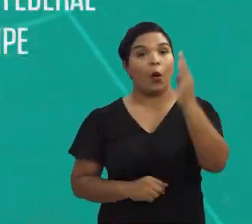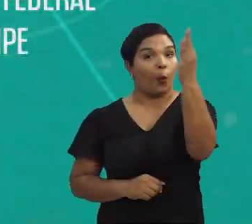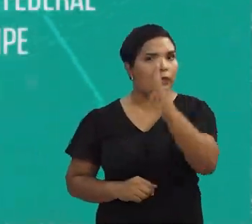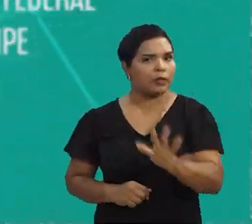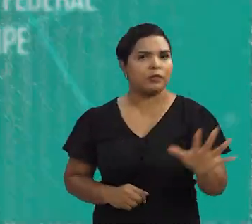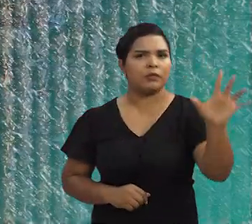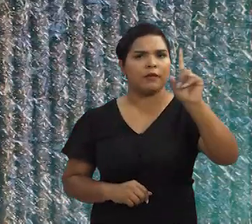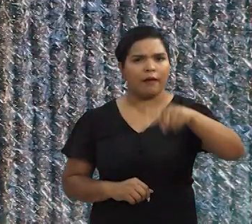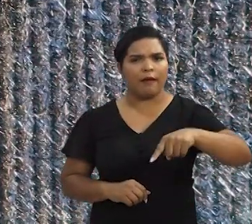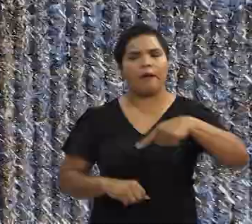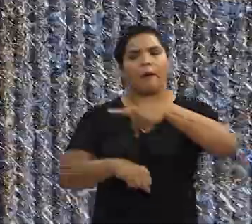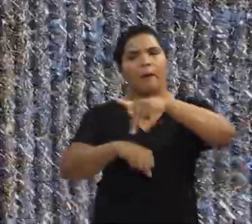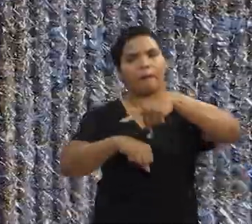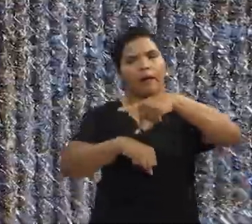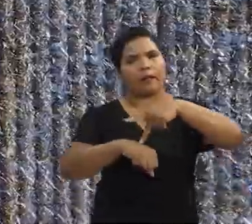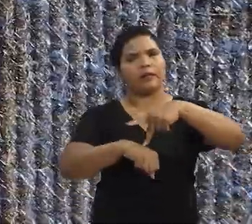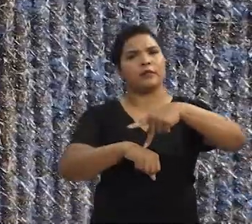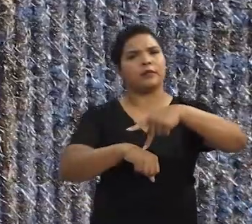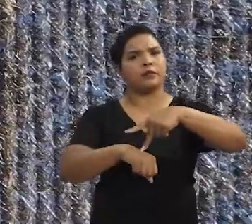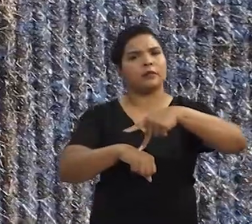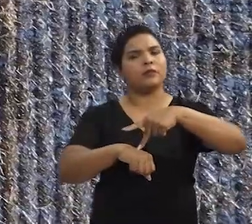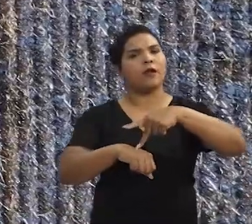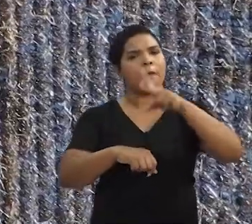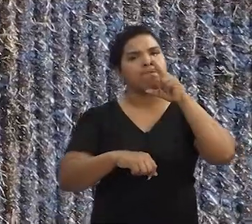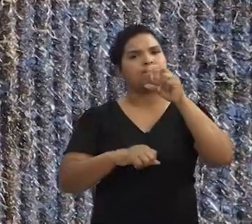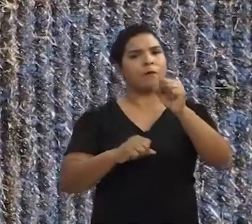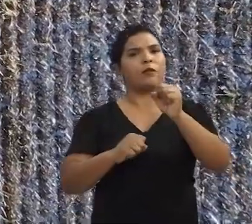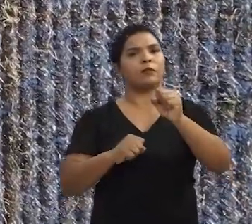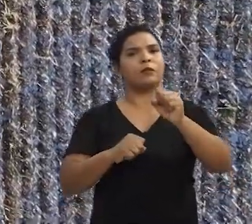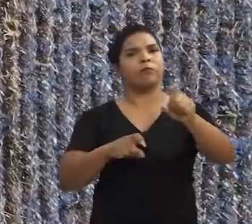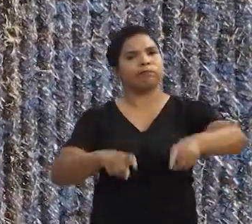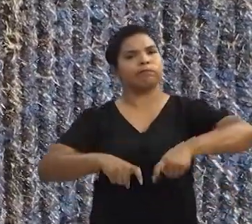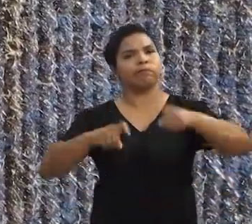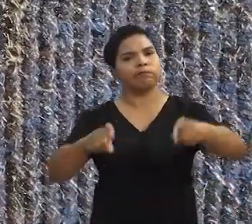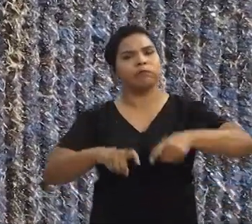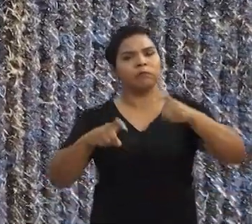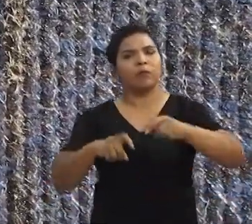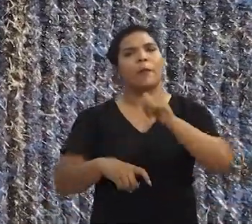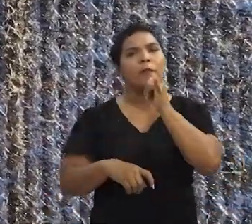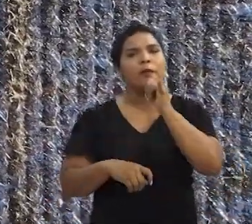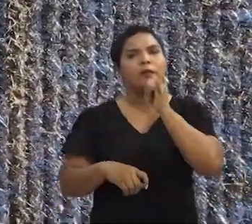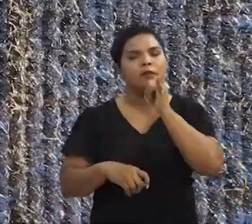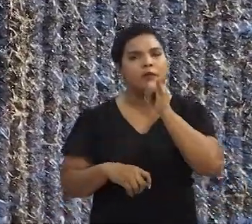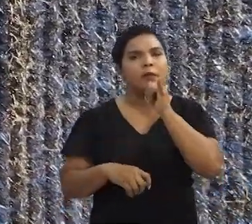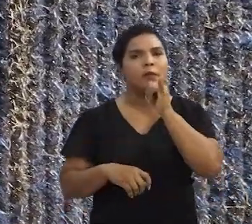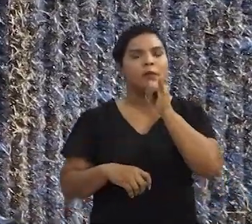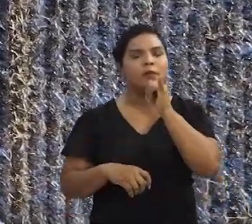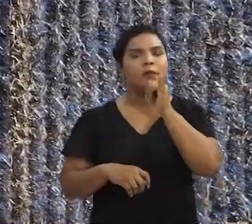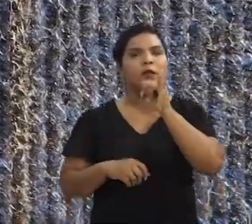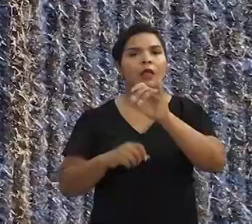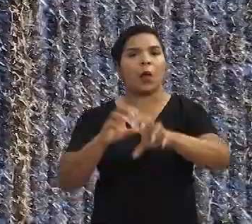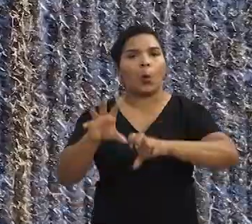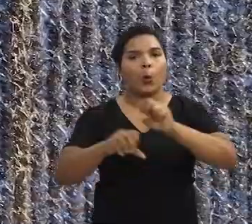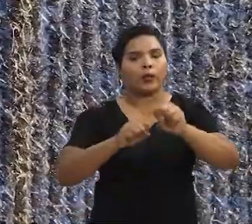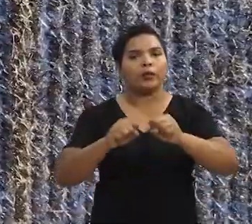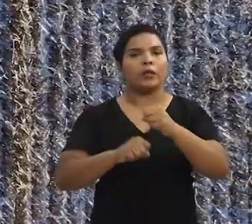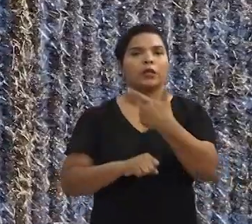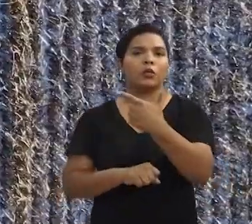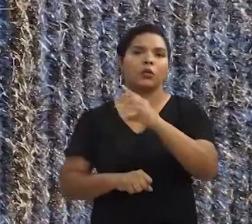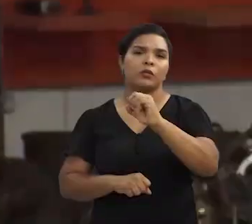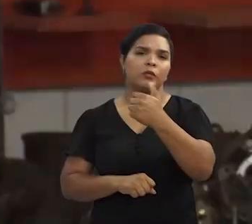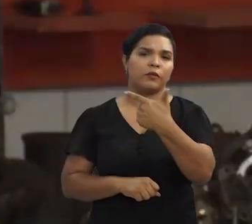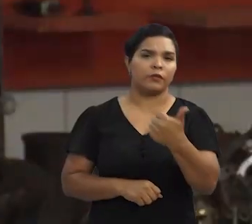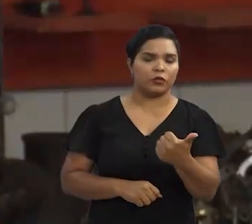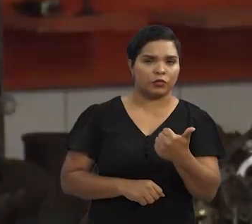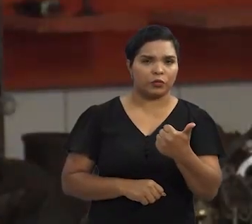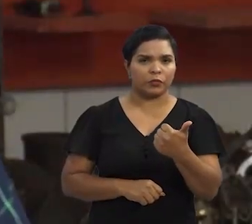O Brasil é um país com um potencial agrícola muito grande. Por exemplo, na safra de 2021-2022,